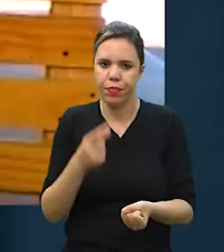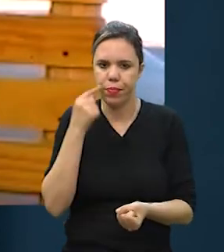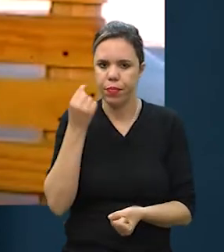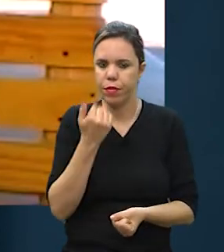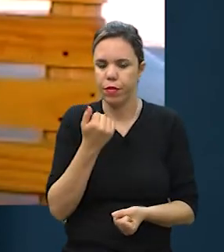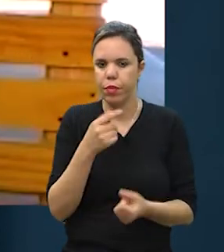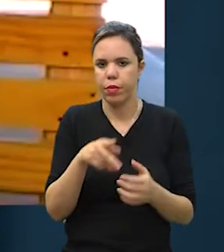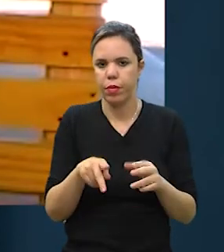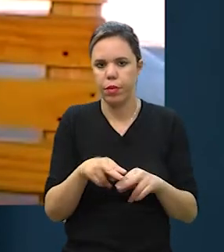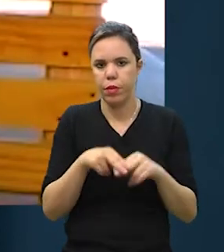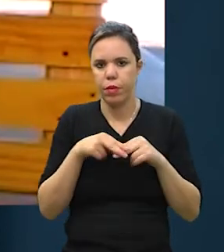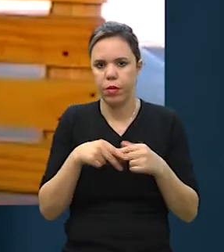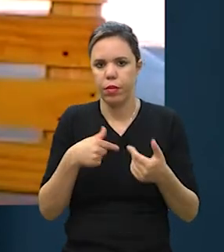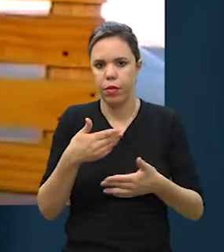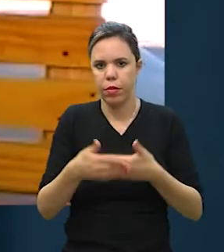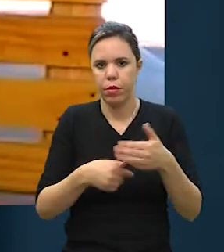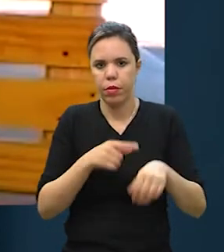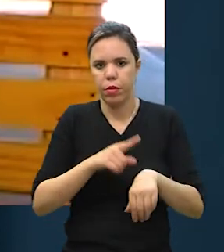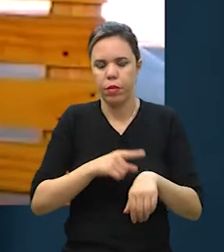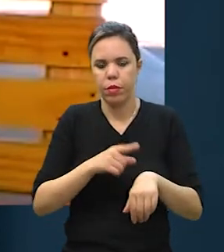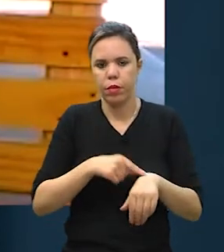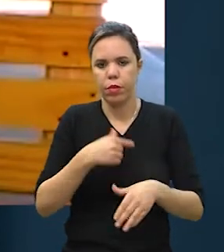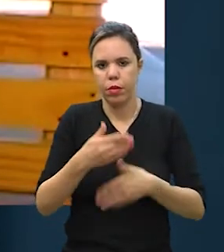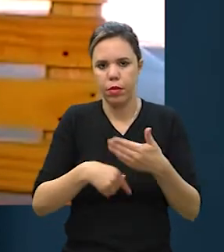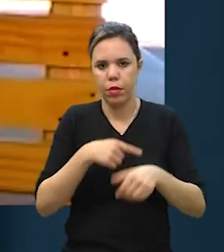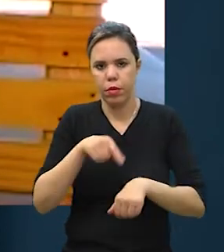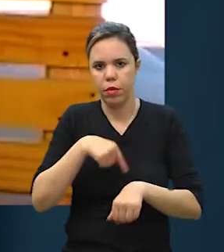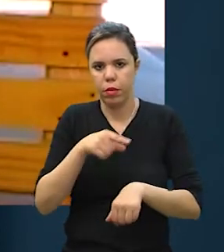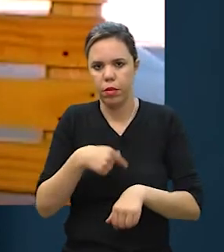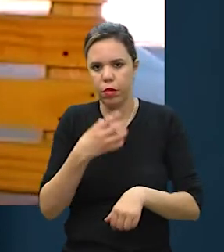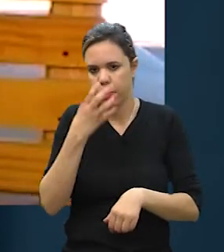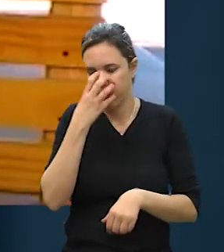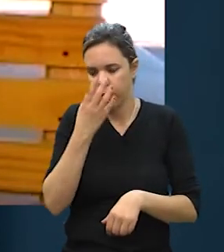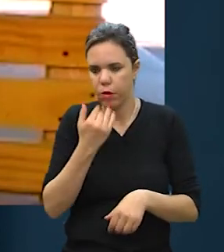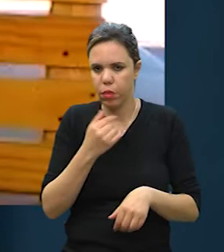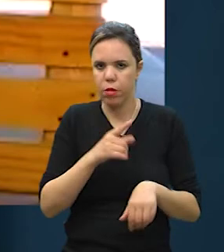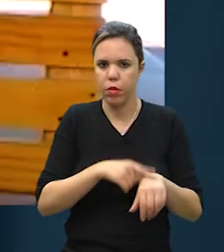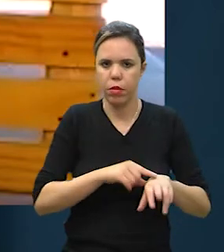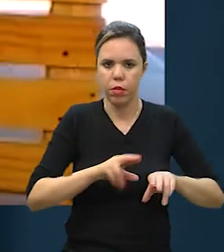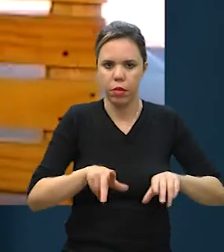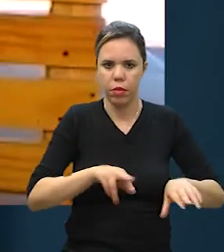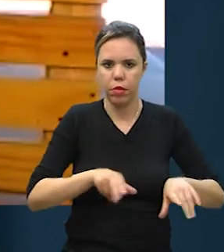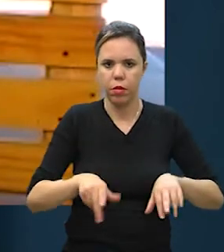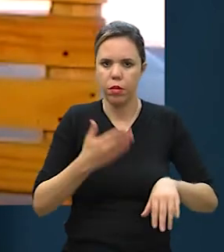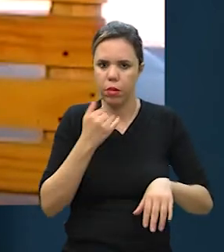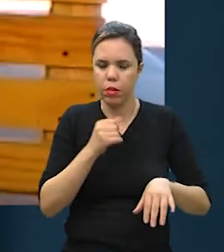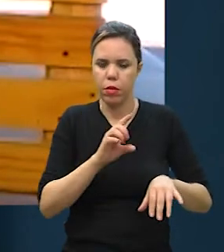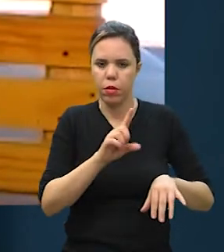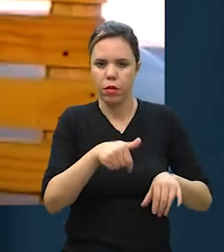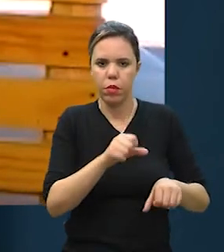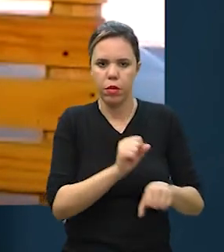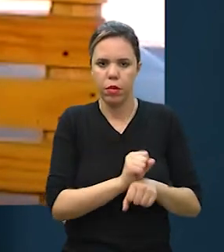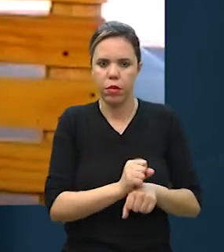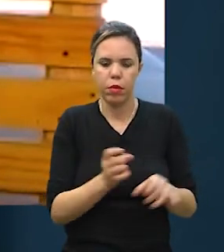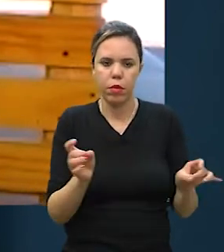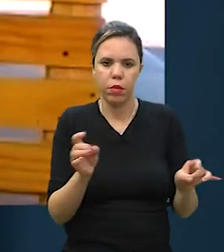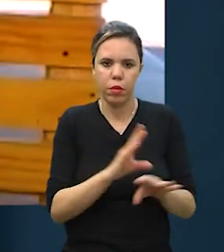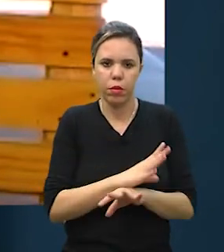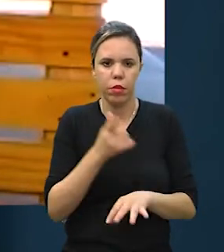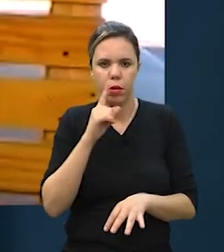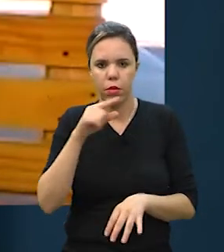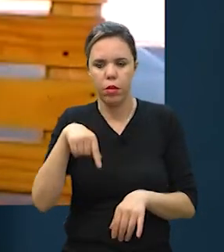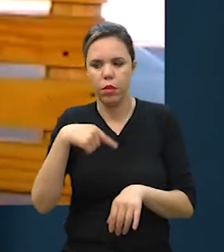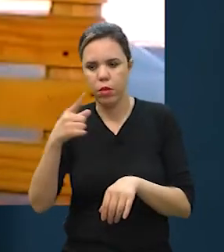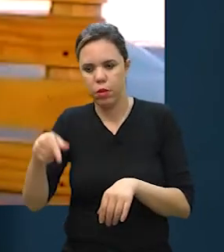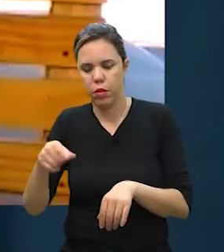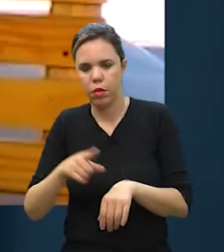adesão do gato por ele comer em várias horas do dia, né? O cachorro, você coloca a alimentação, ele já come,